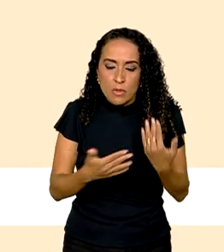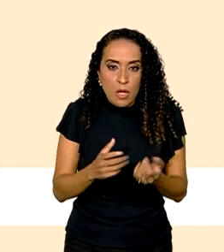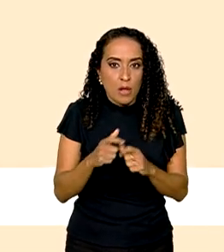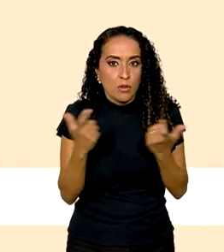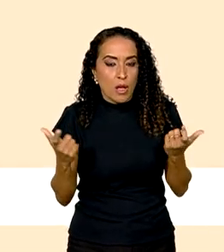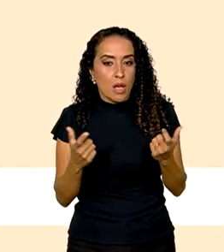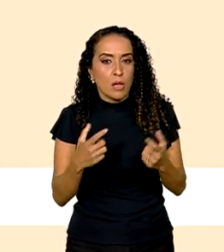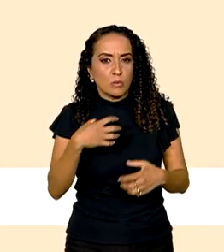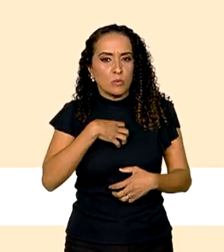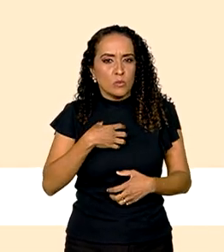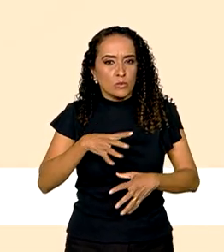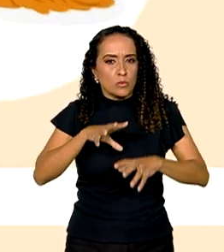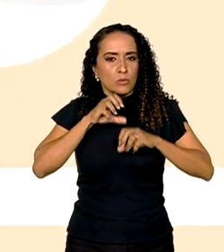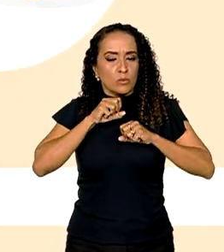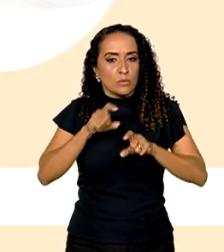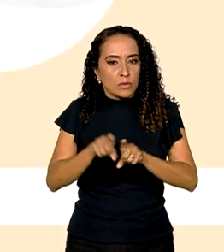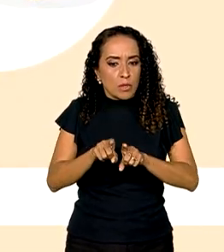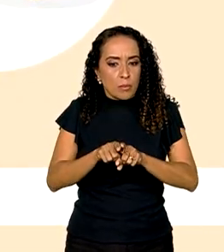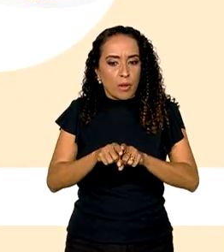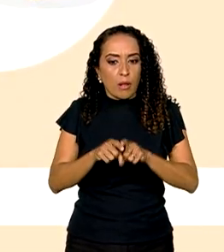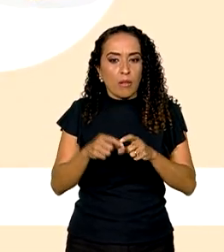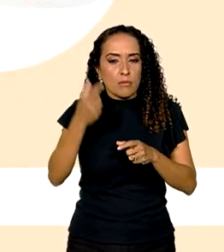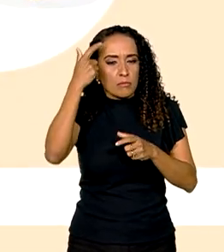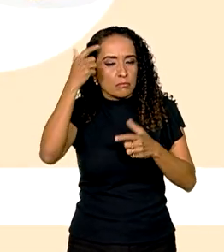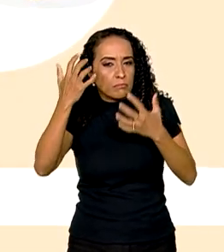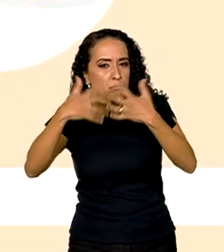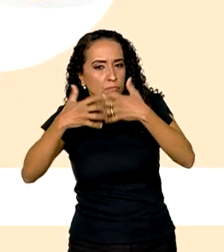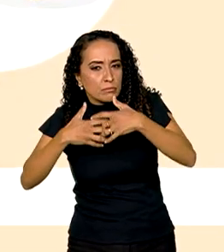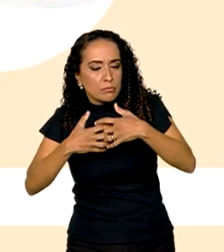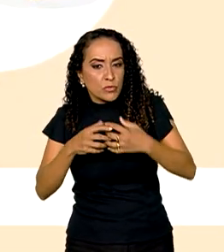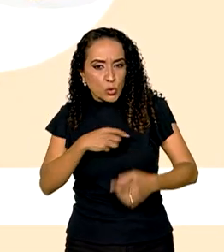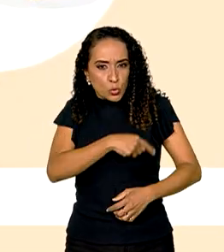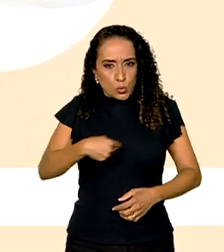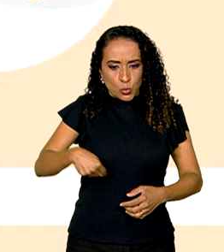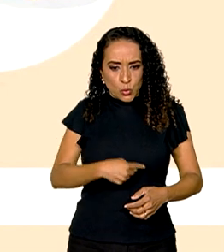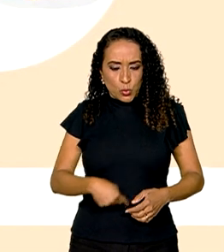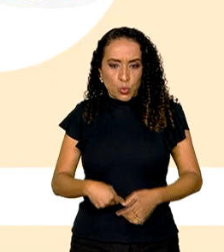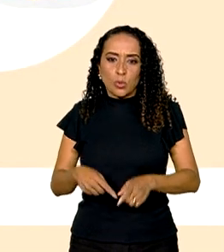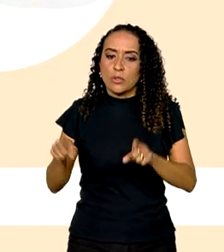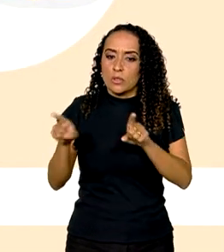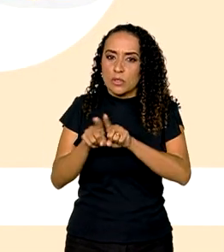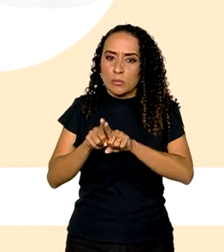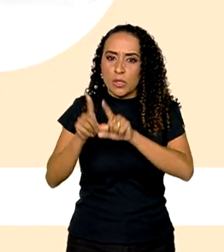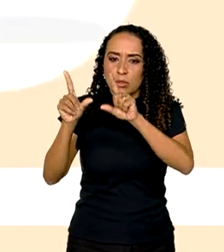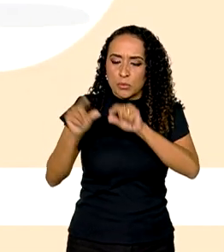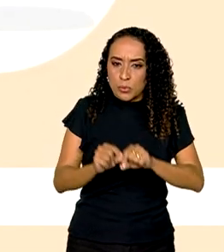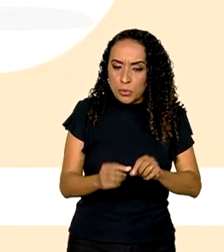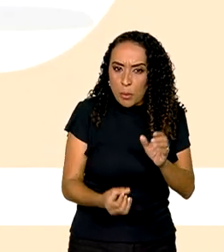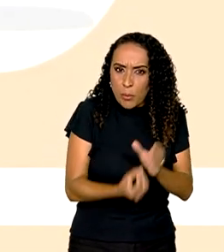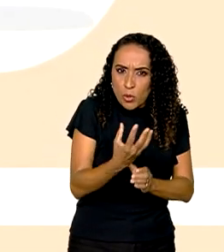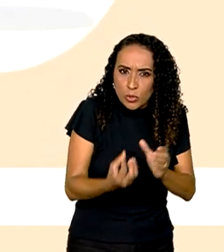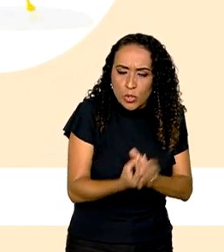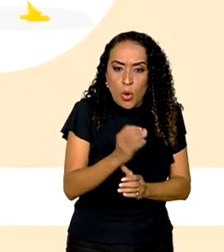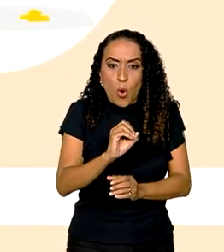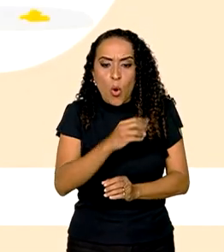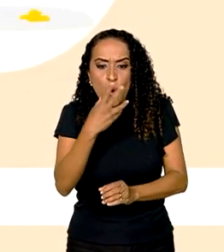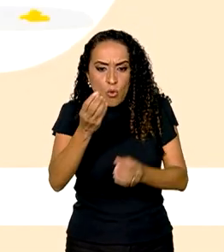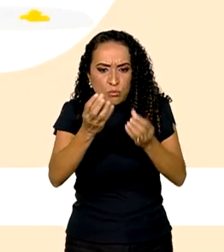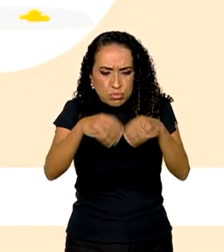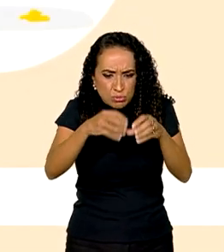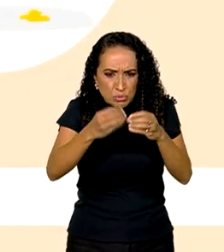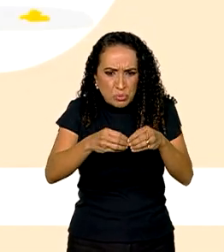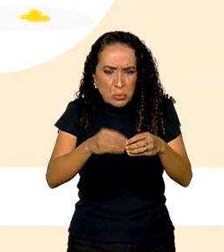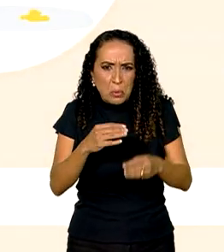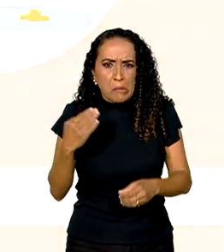sinais clínicos respiratórios, neurológicos, digestivos, queda acentuada na produção ou produção de ovos